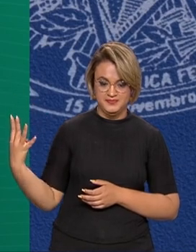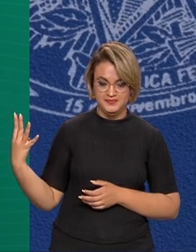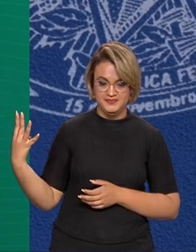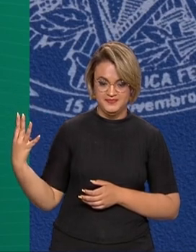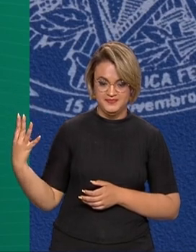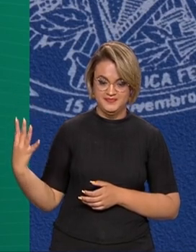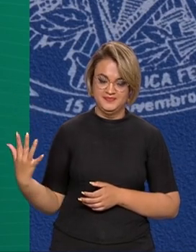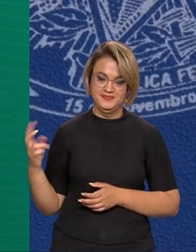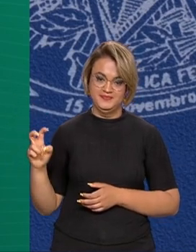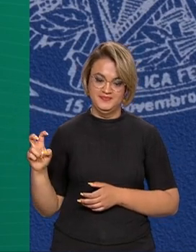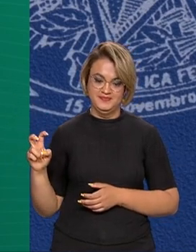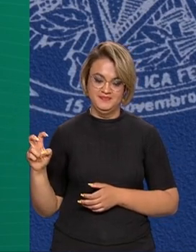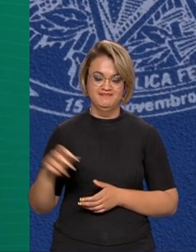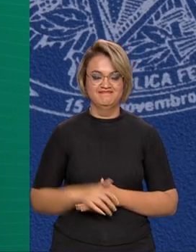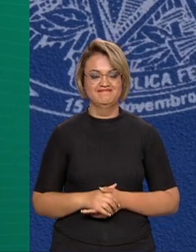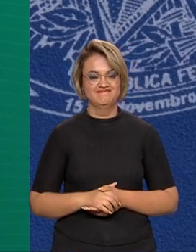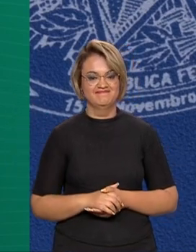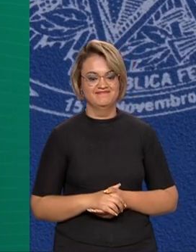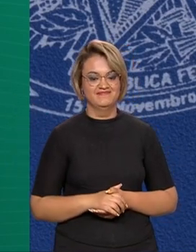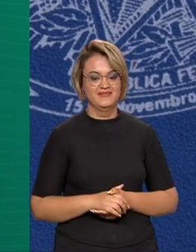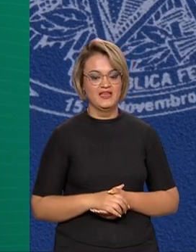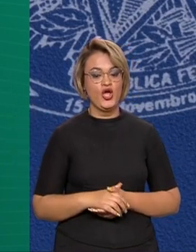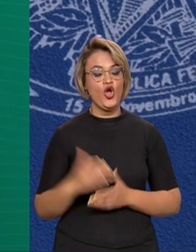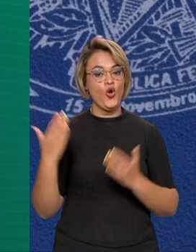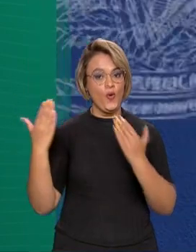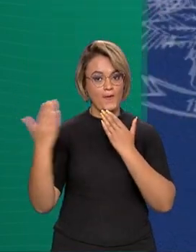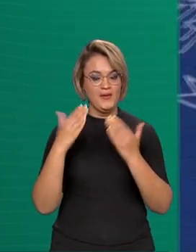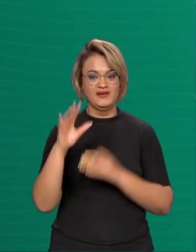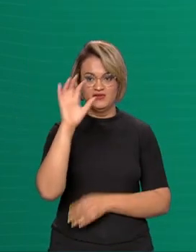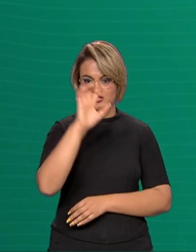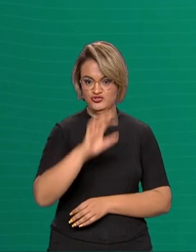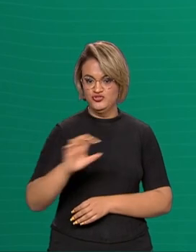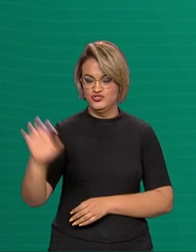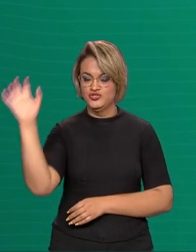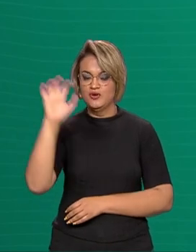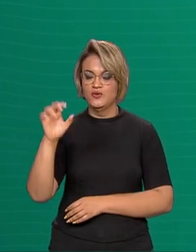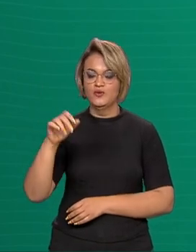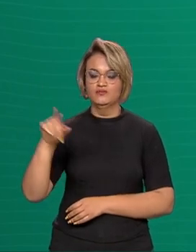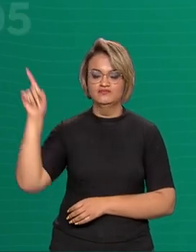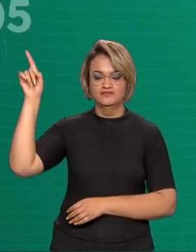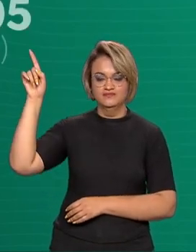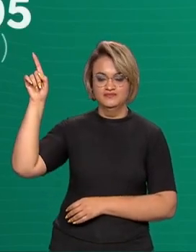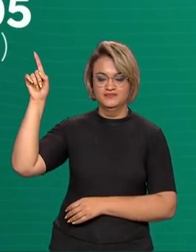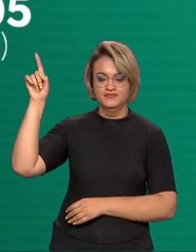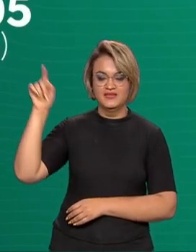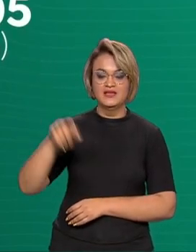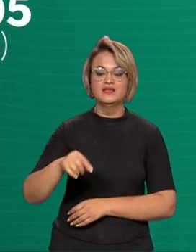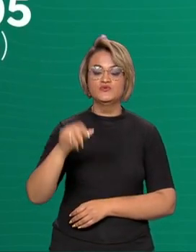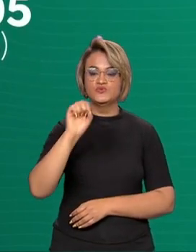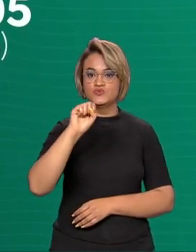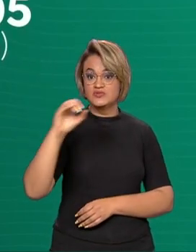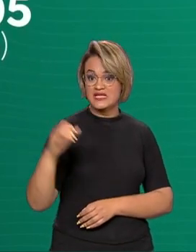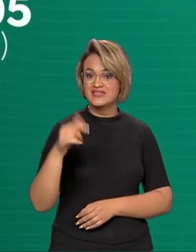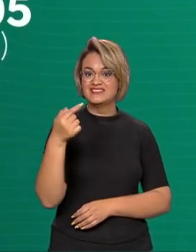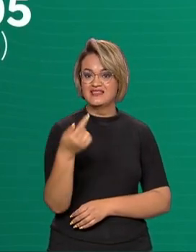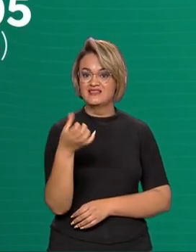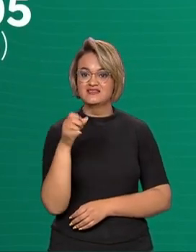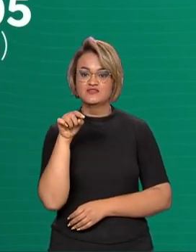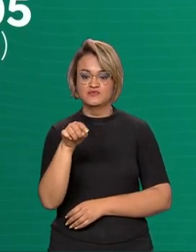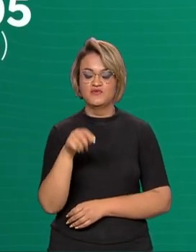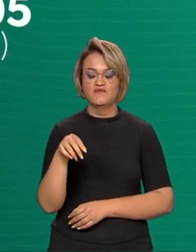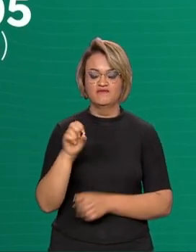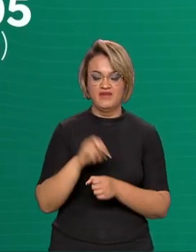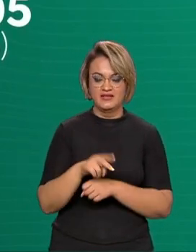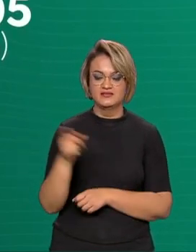comércio e indústria. No comparativo por regiões, Sudeste registrou mais de 76 mil vagas. Na